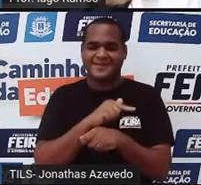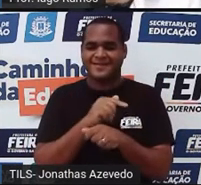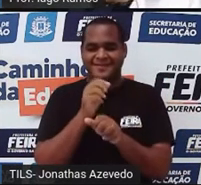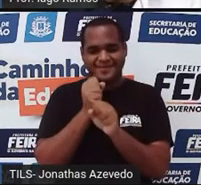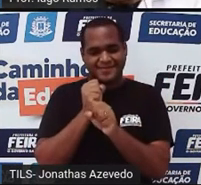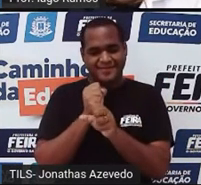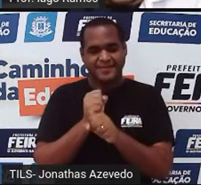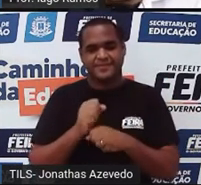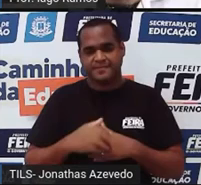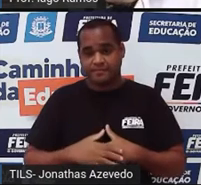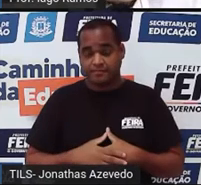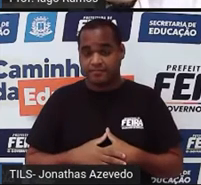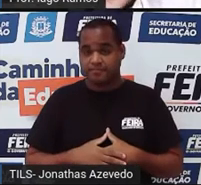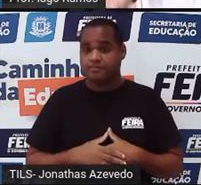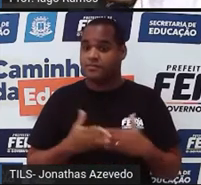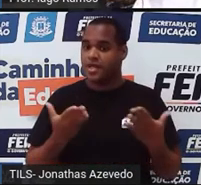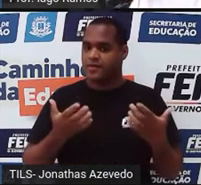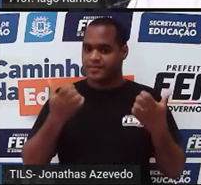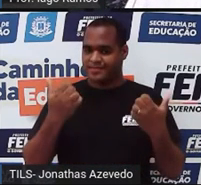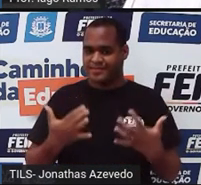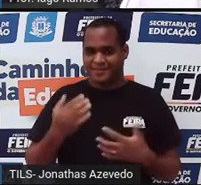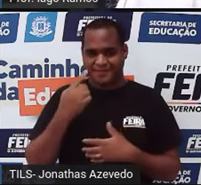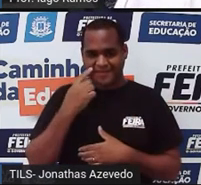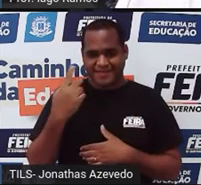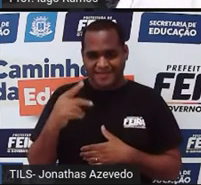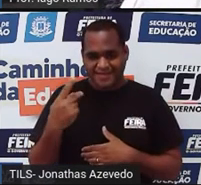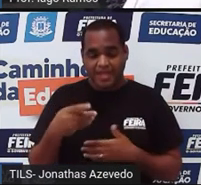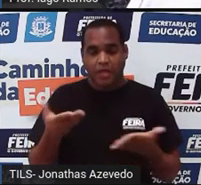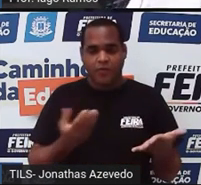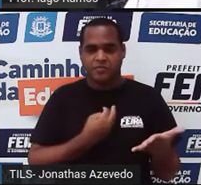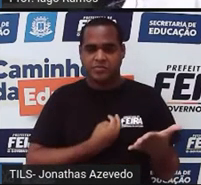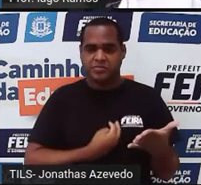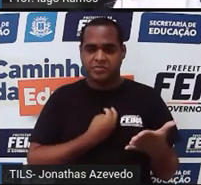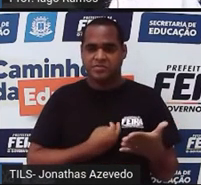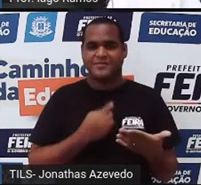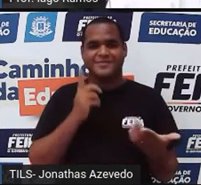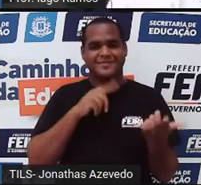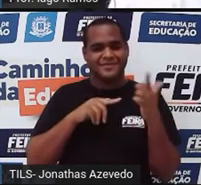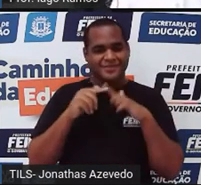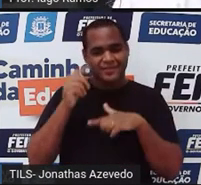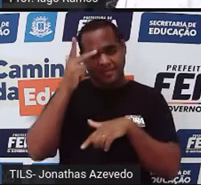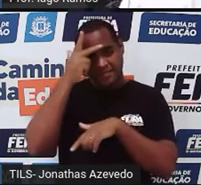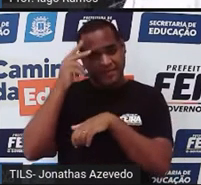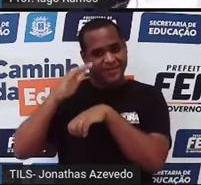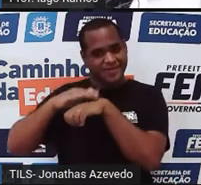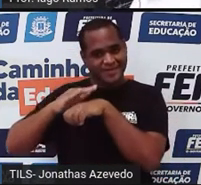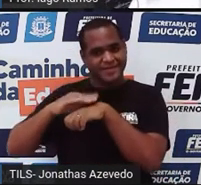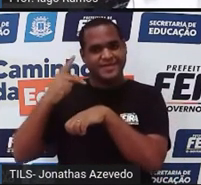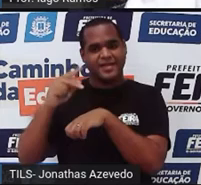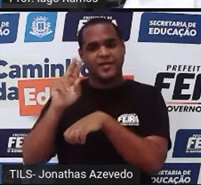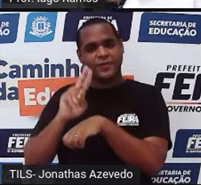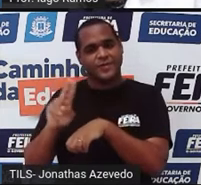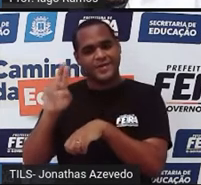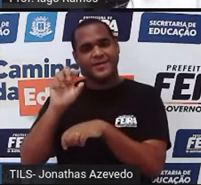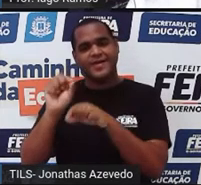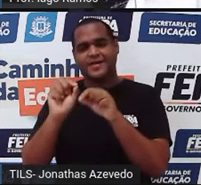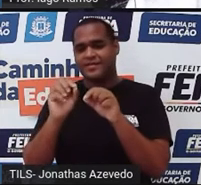Ó, nesse momento ali, olhando para o tabuleiro, quem vai jogar é a pessoa que está usando os círculos.